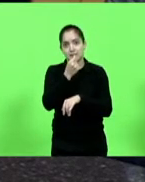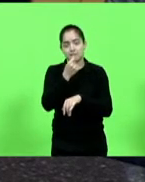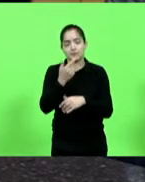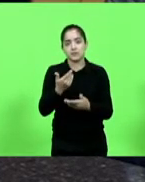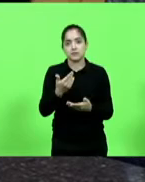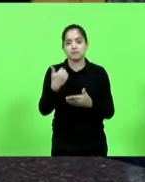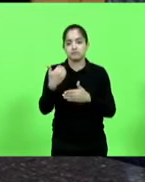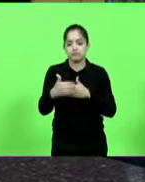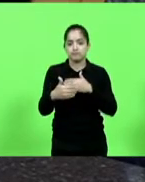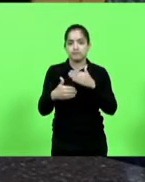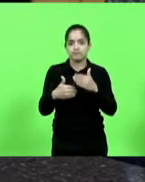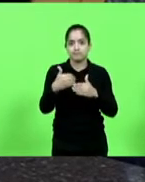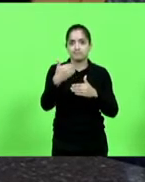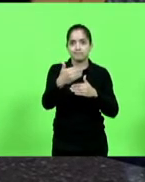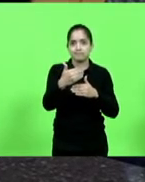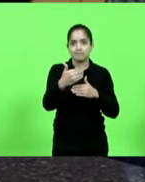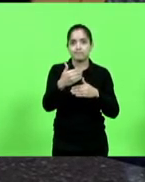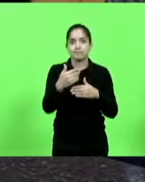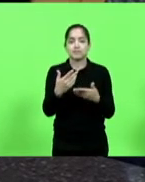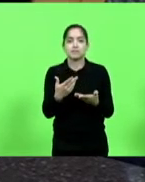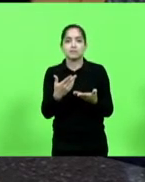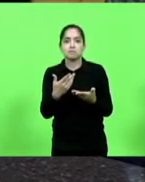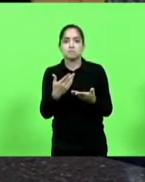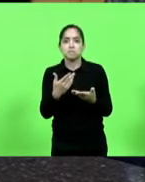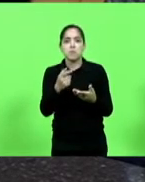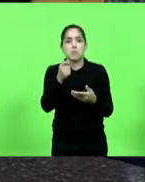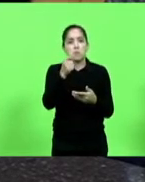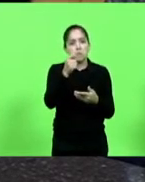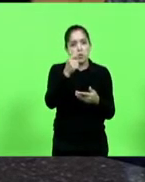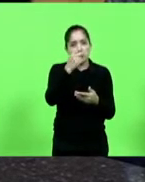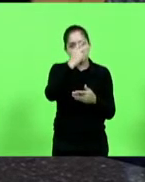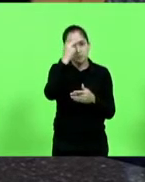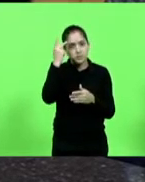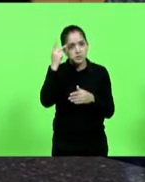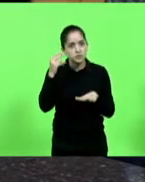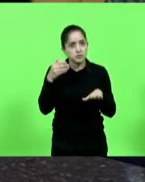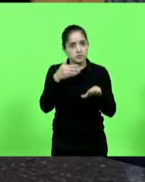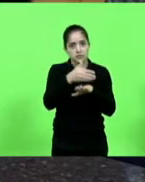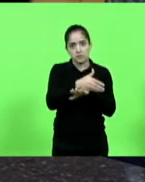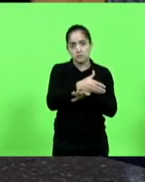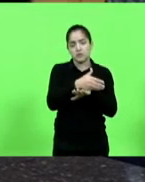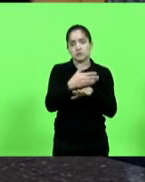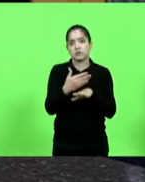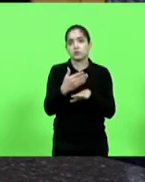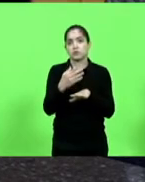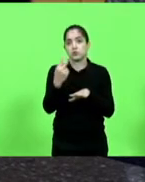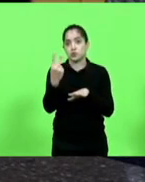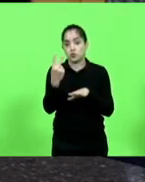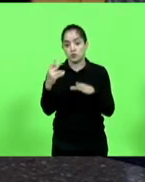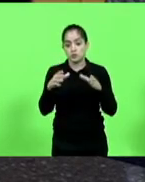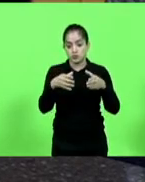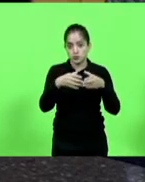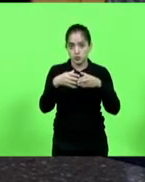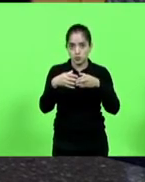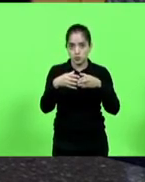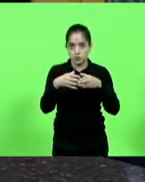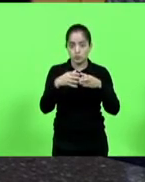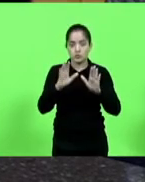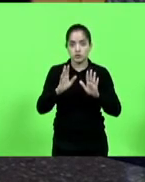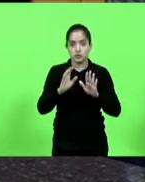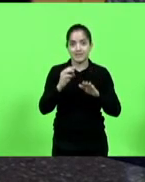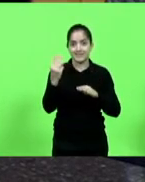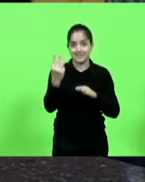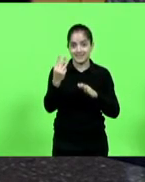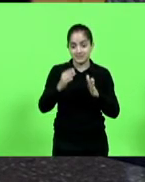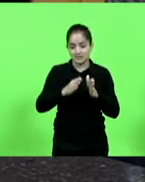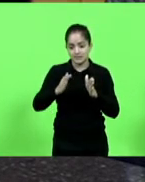está tendo baixa procura os grupos contemplados dois grupos já foram agora está na terceira etapa de